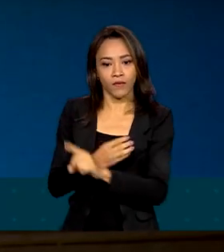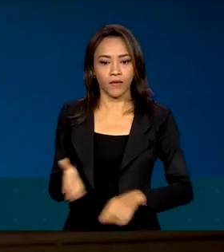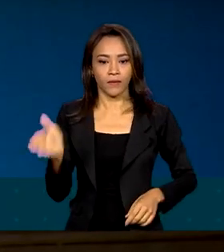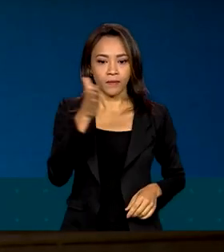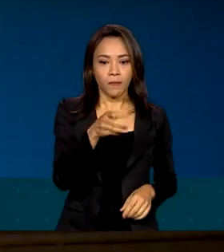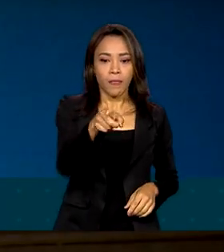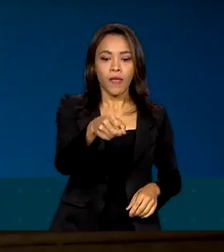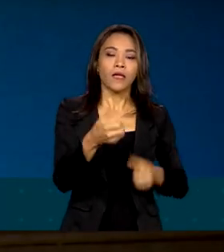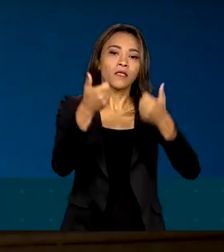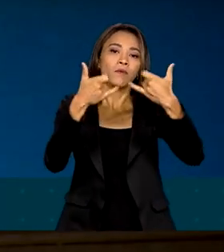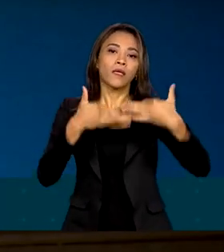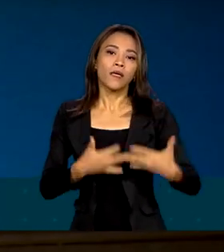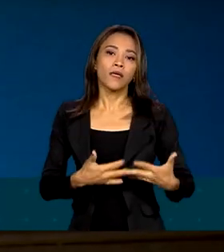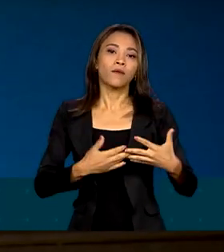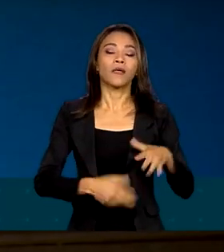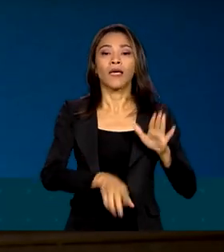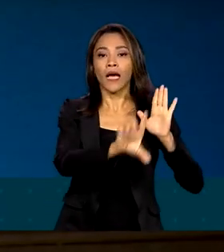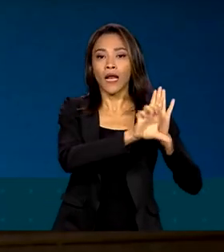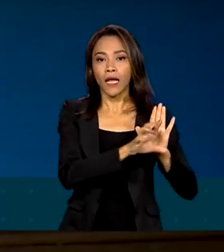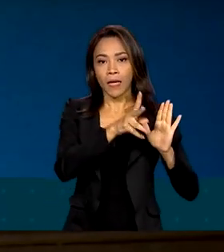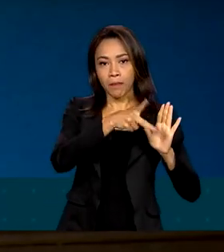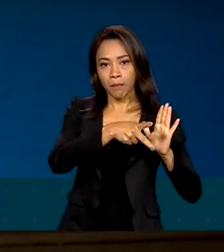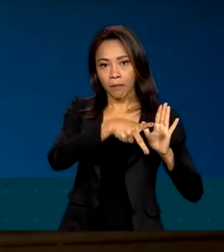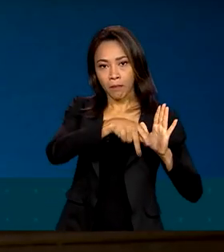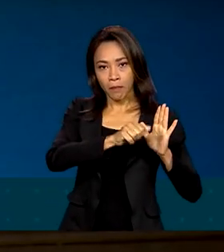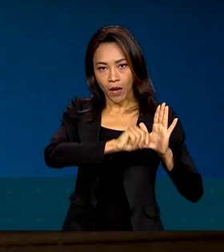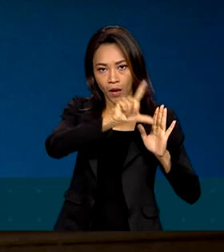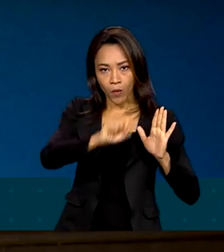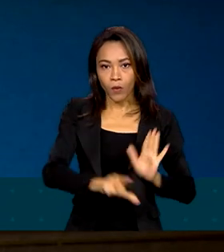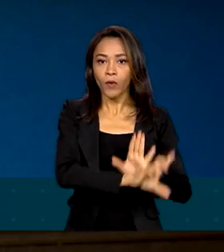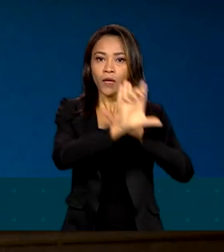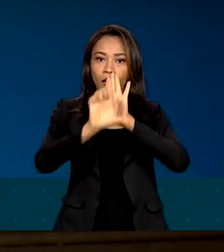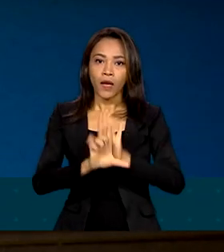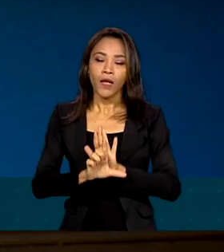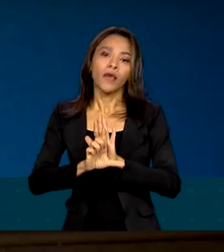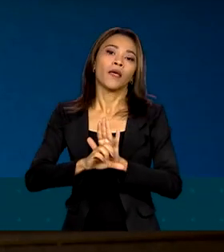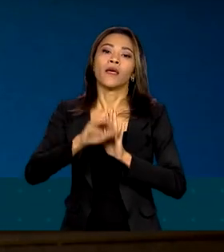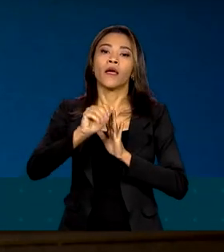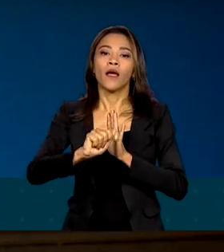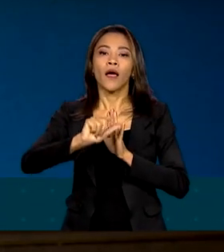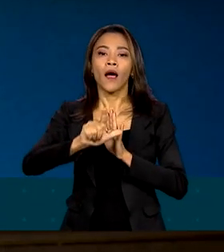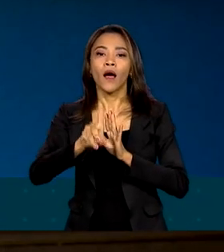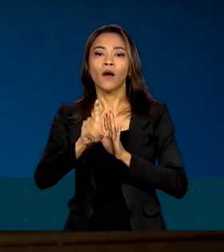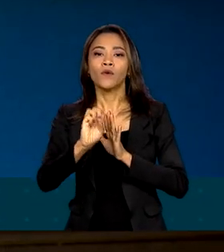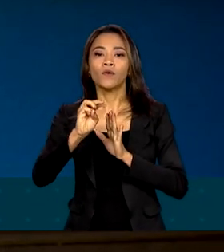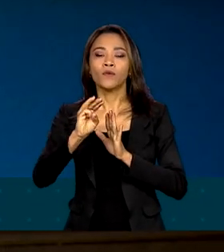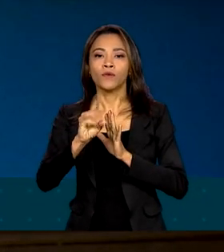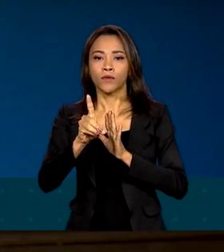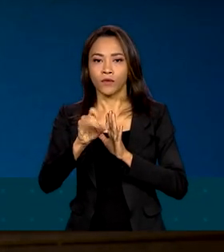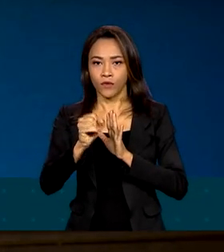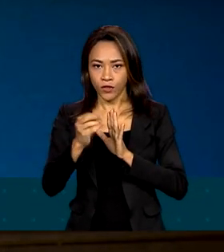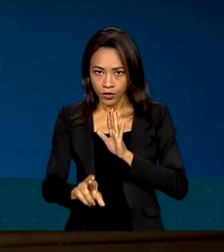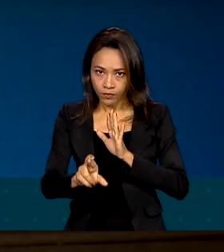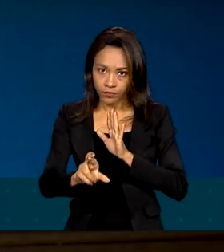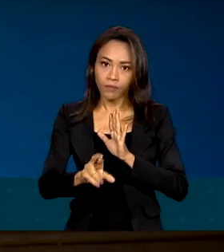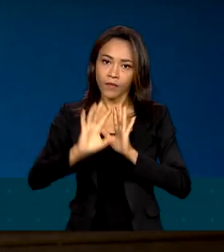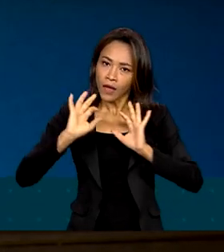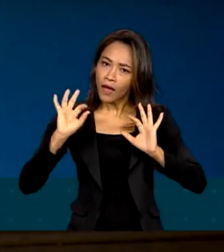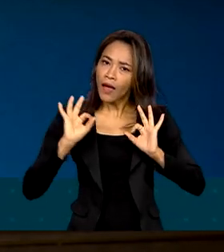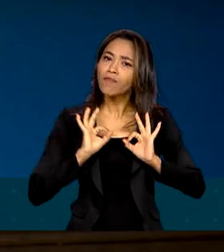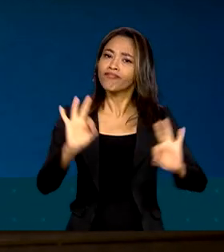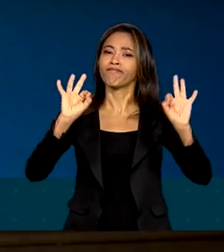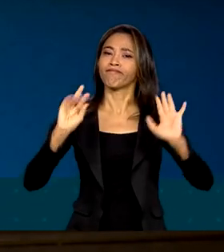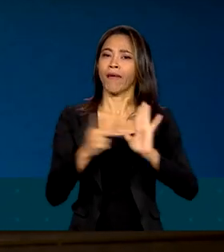de investimento que a Lei Paulo Gustavo e a Lei Aldir Blanc 2 concretizaram é inédito no Brasil. É uma